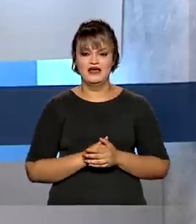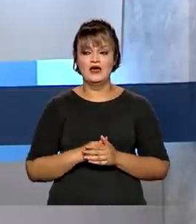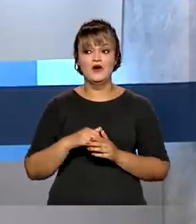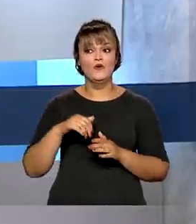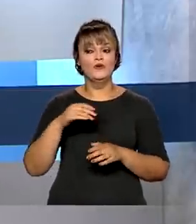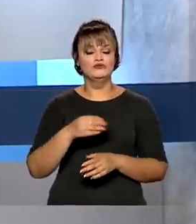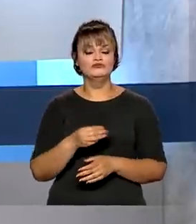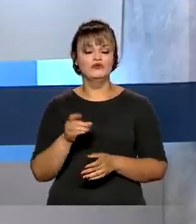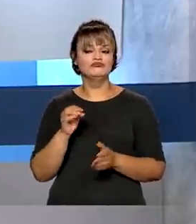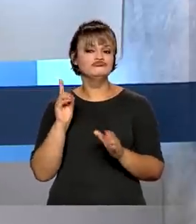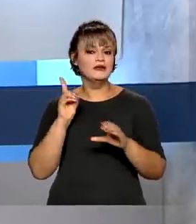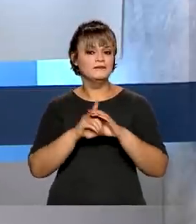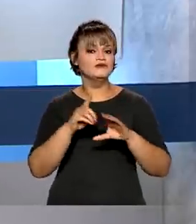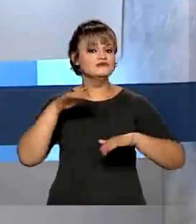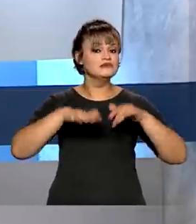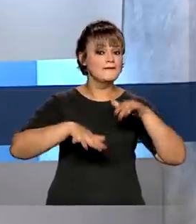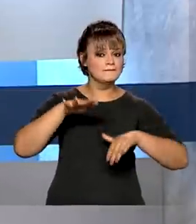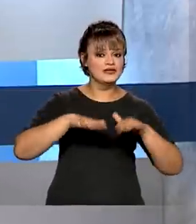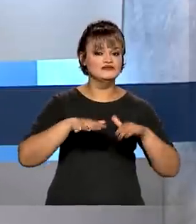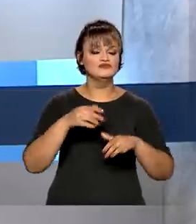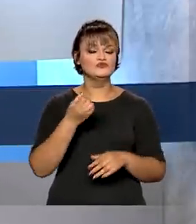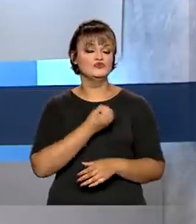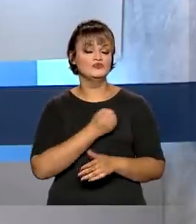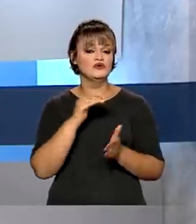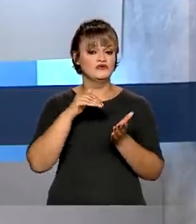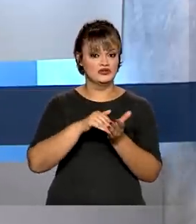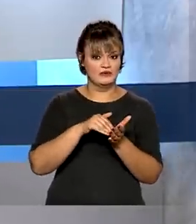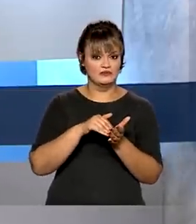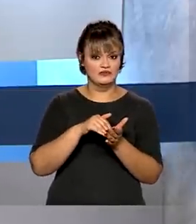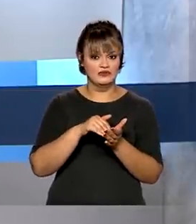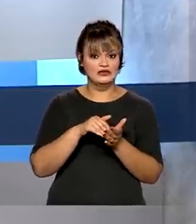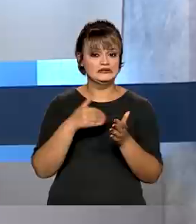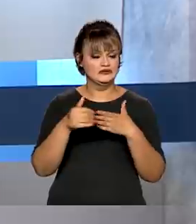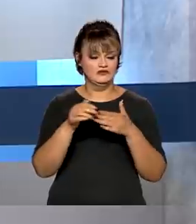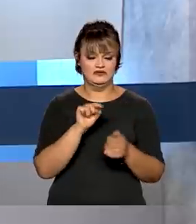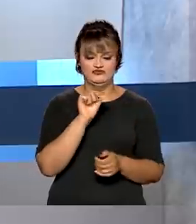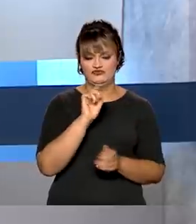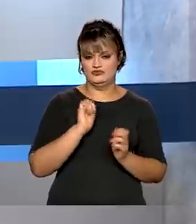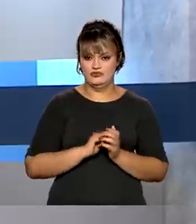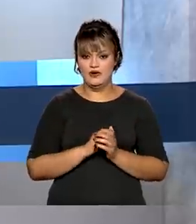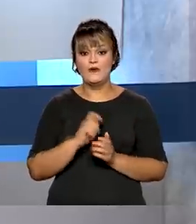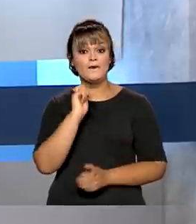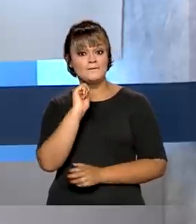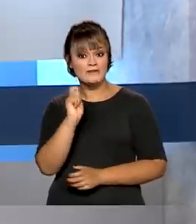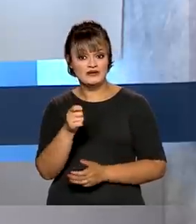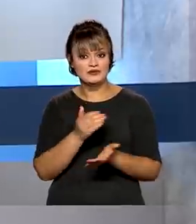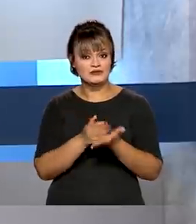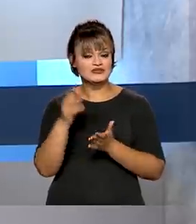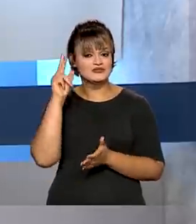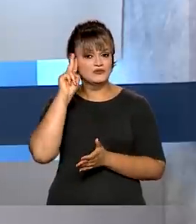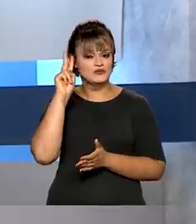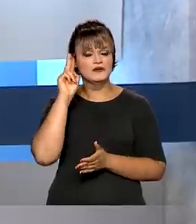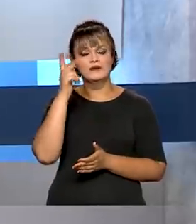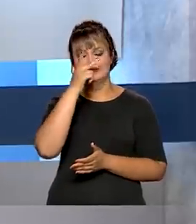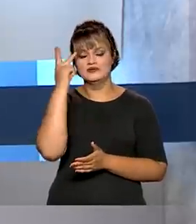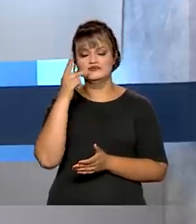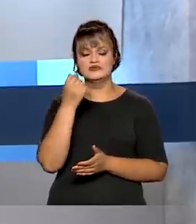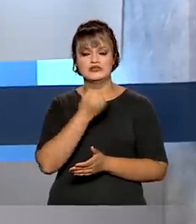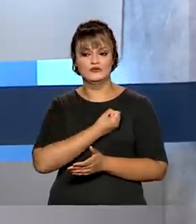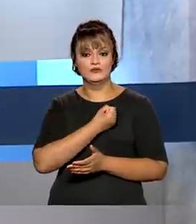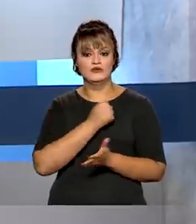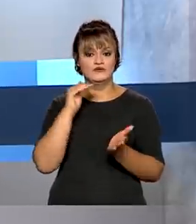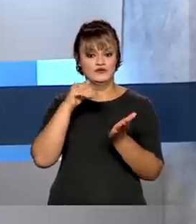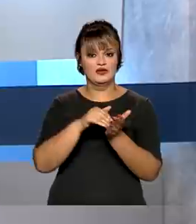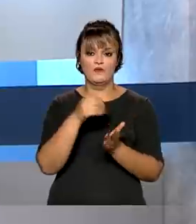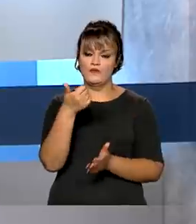conforme o número final do benefício, sem considerar o dígito. O pagamento desta segunda-feira é para quem tem número final de